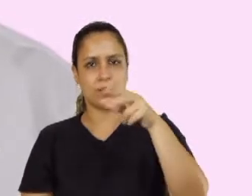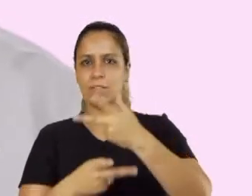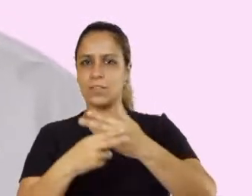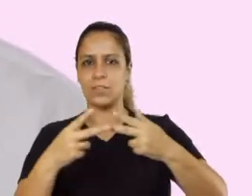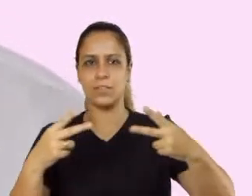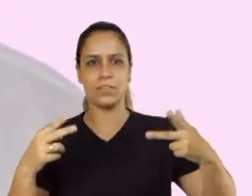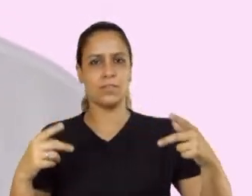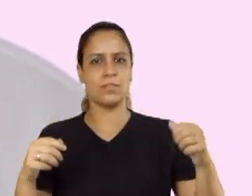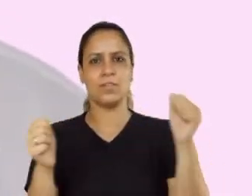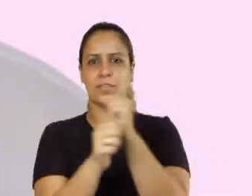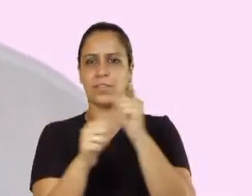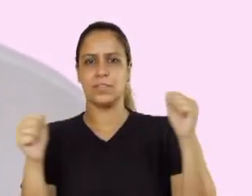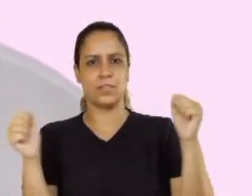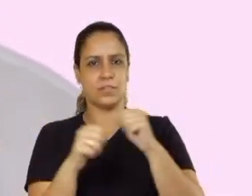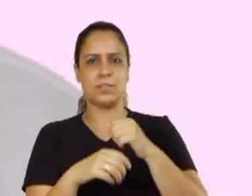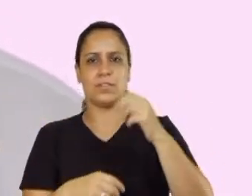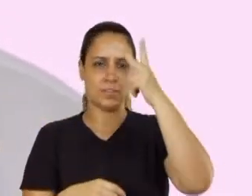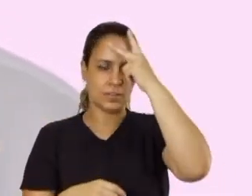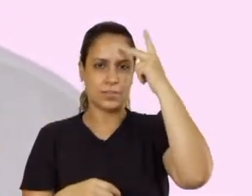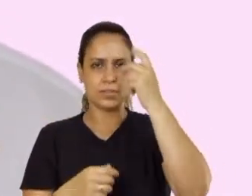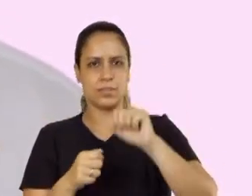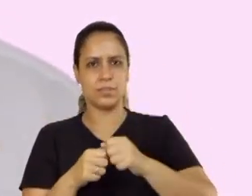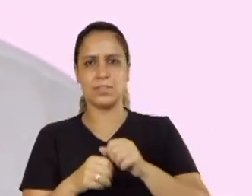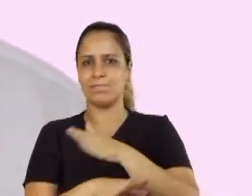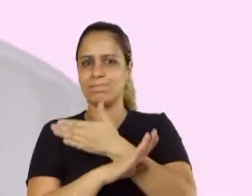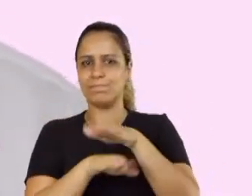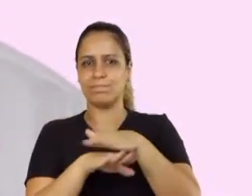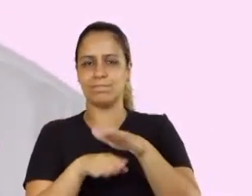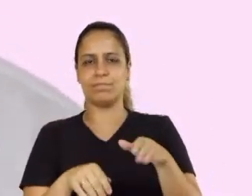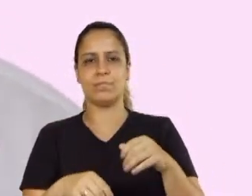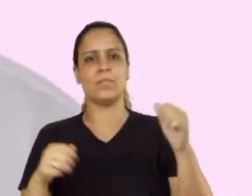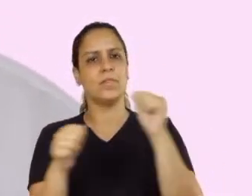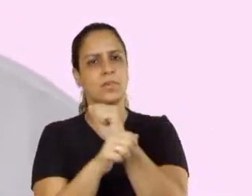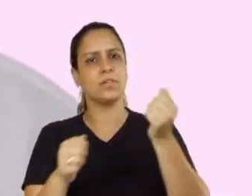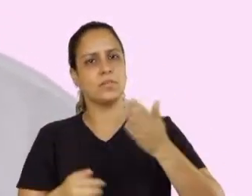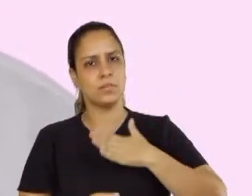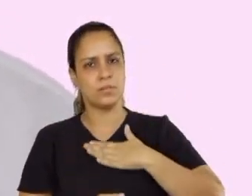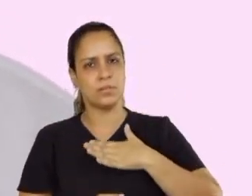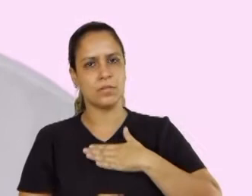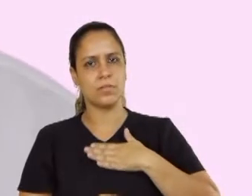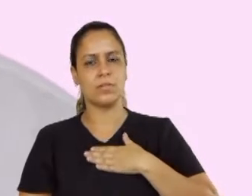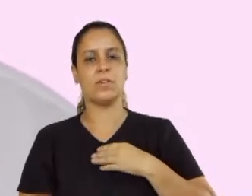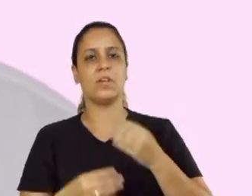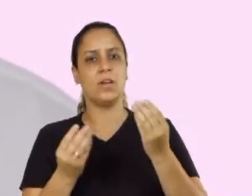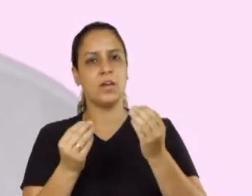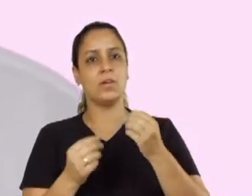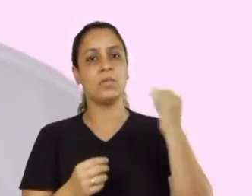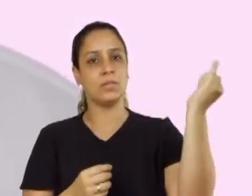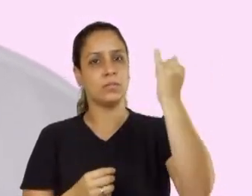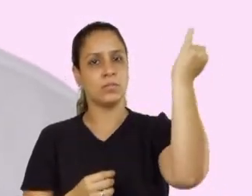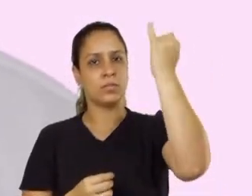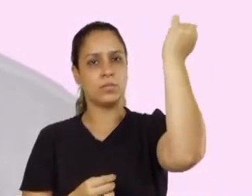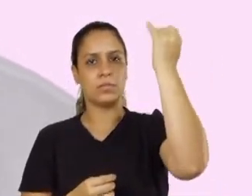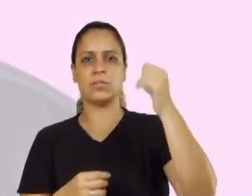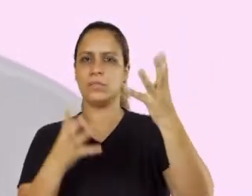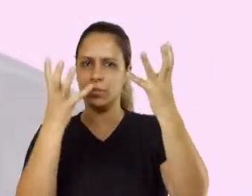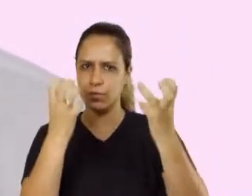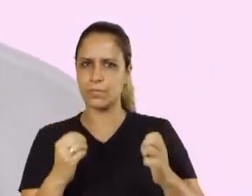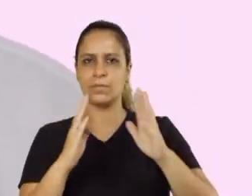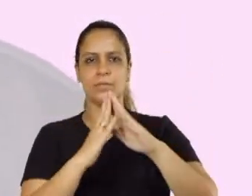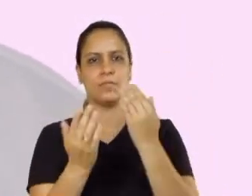Araraquara viu várias de suas equipes acabarem. Esporte para mim é uma